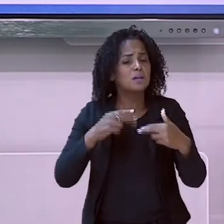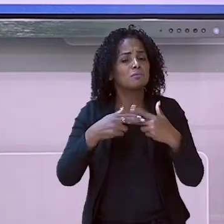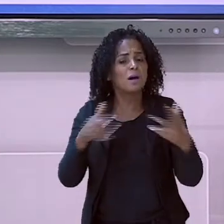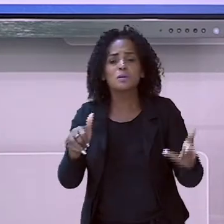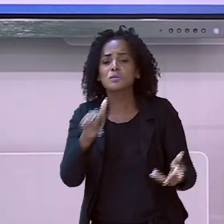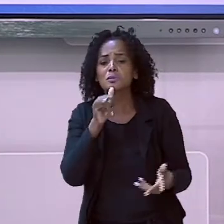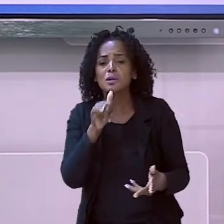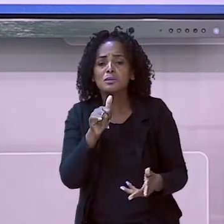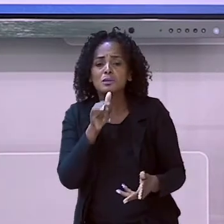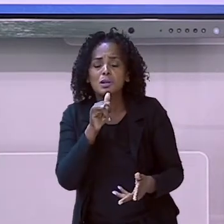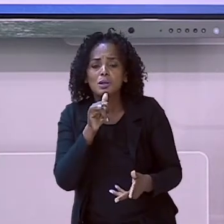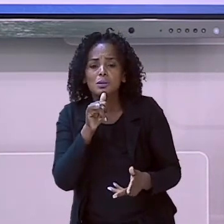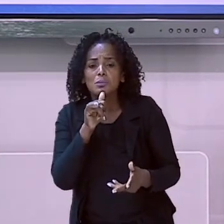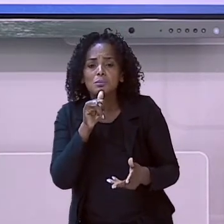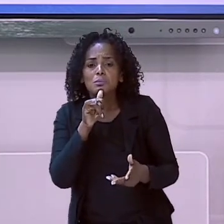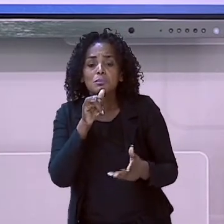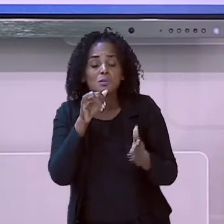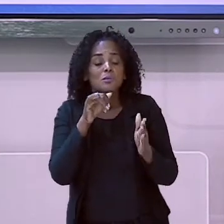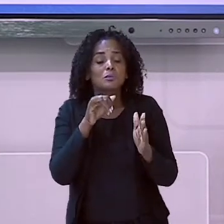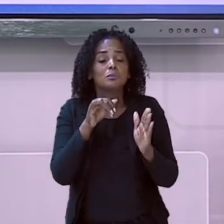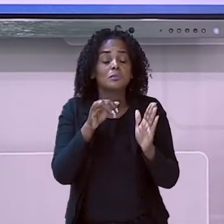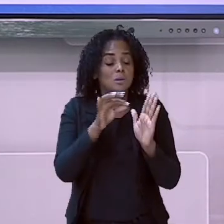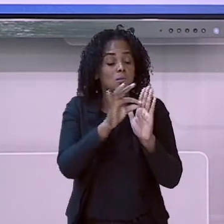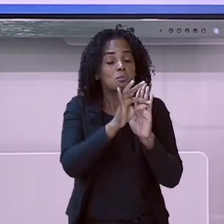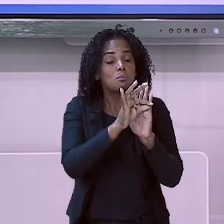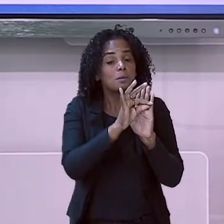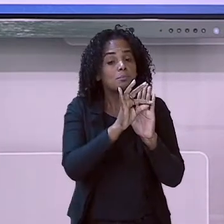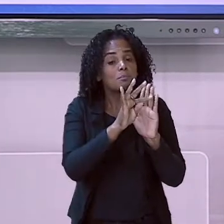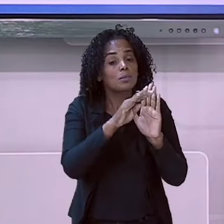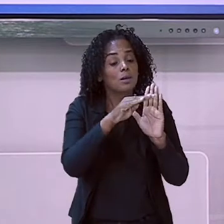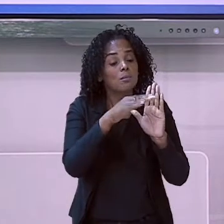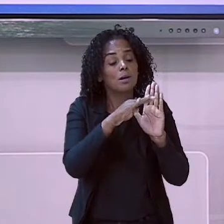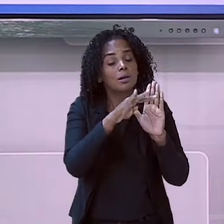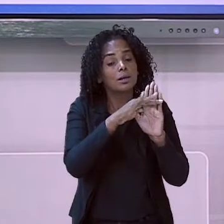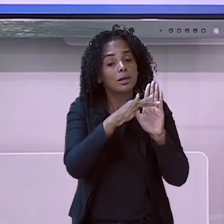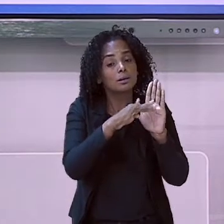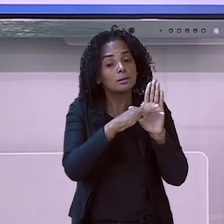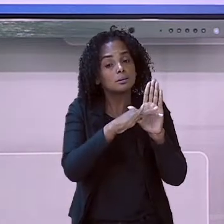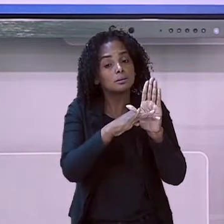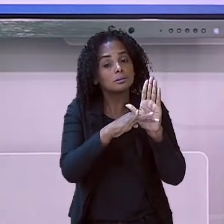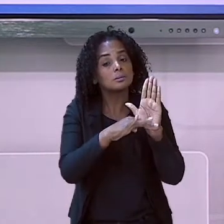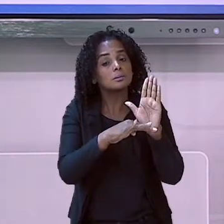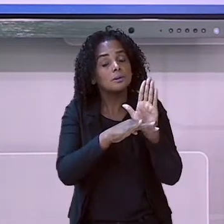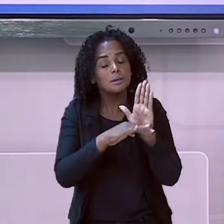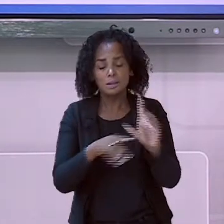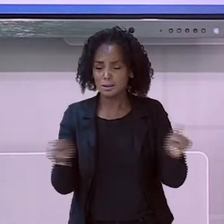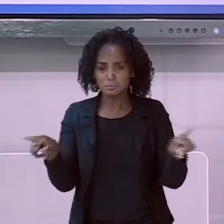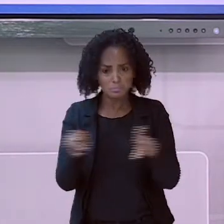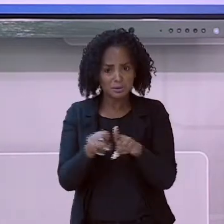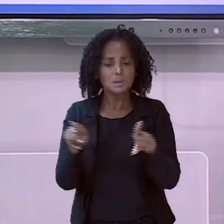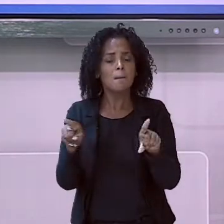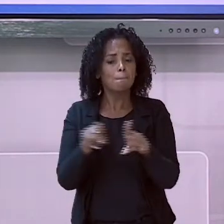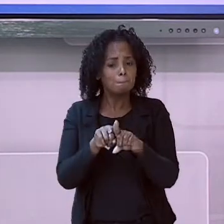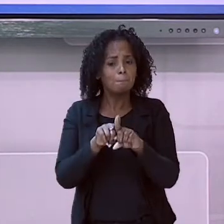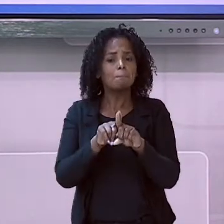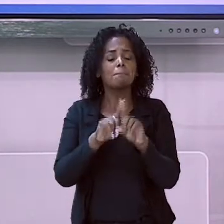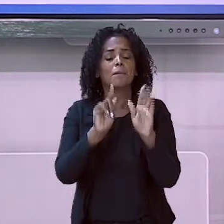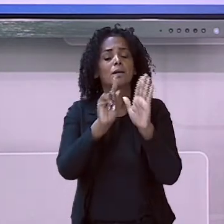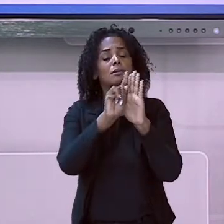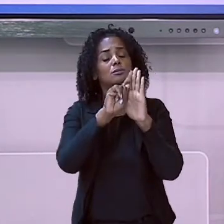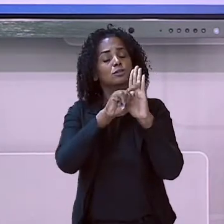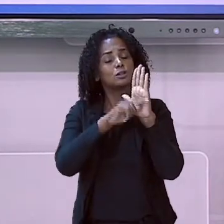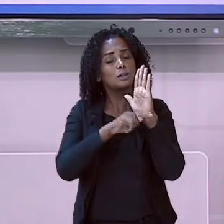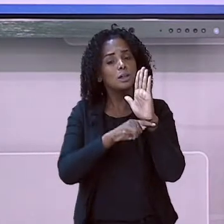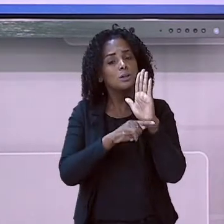Uma receita é um gênero textual. Será que a receita, ela estabelece uma comunicação?